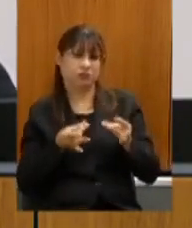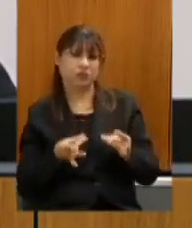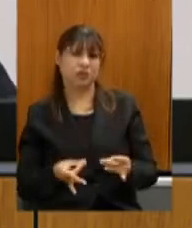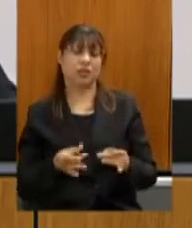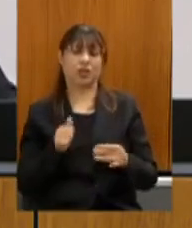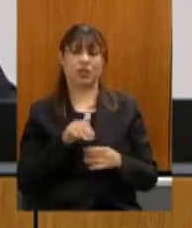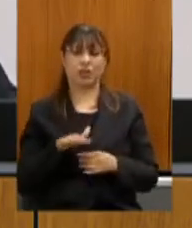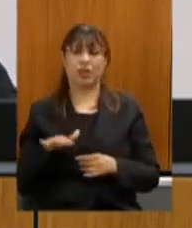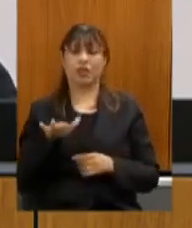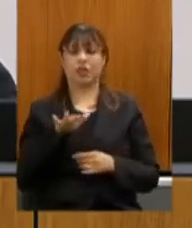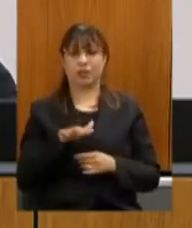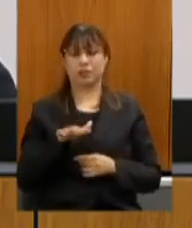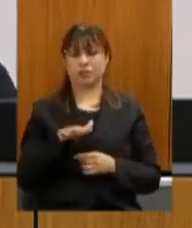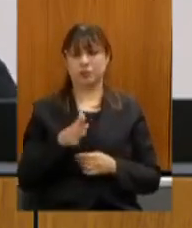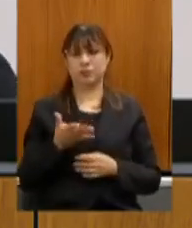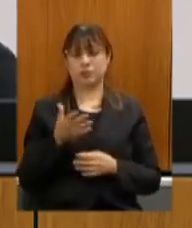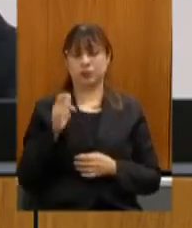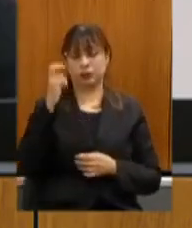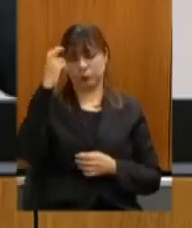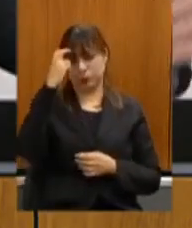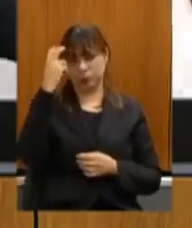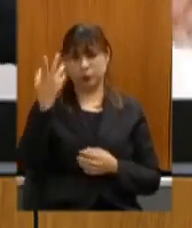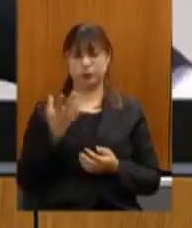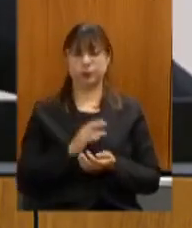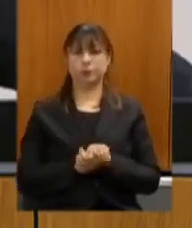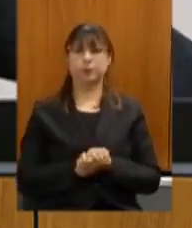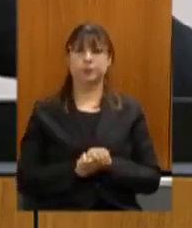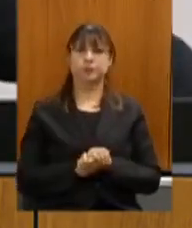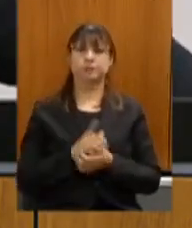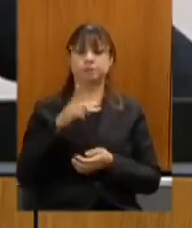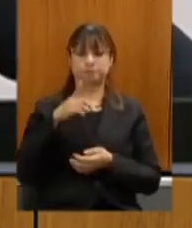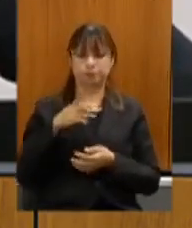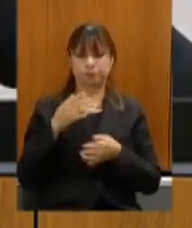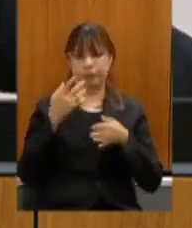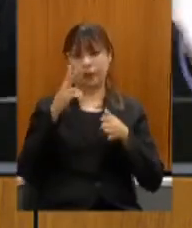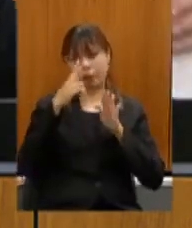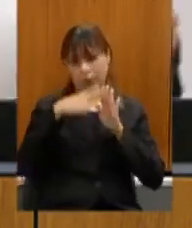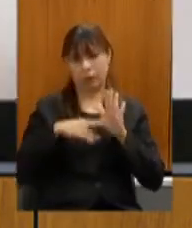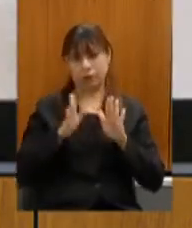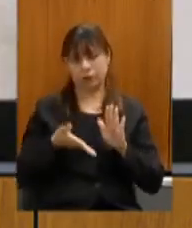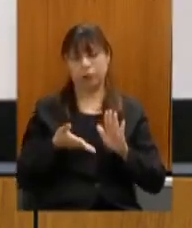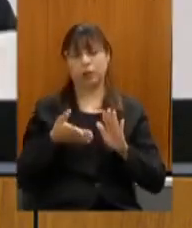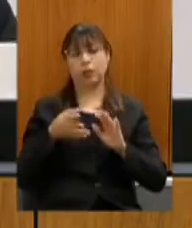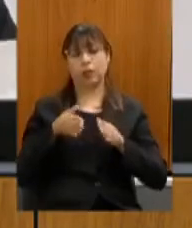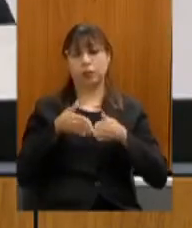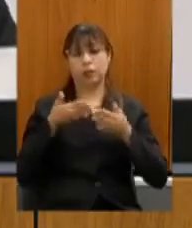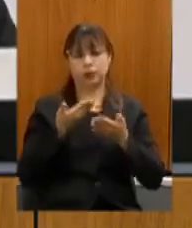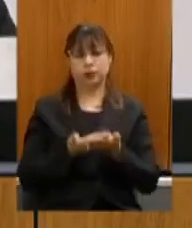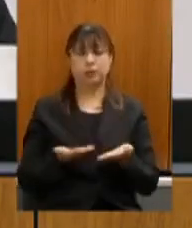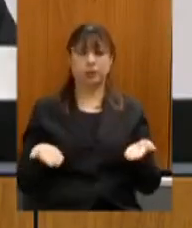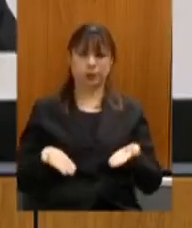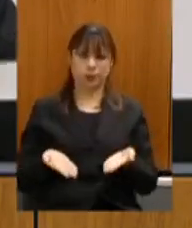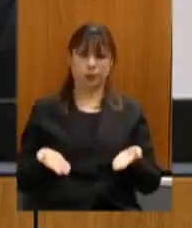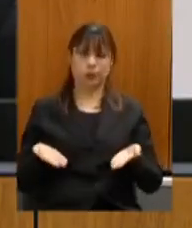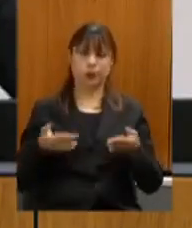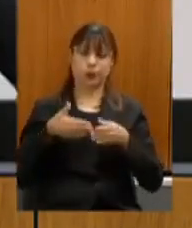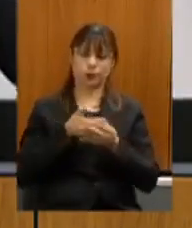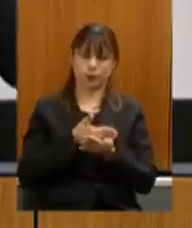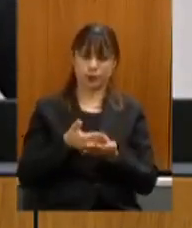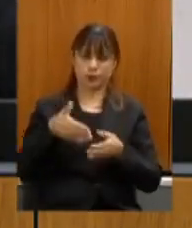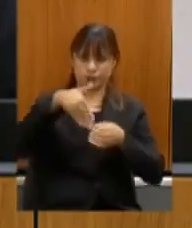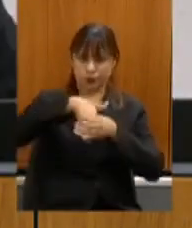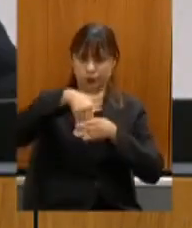da área de cultura são esses os requerimentos passamos então a votação